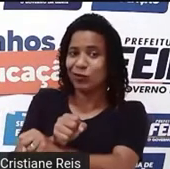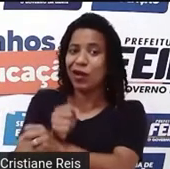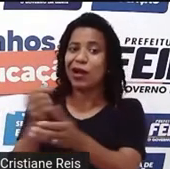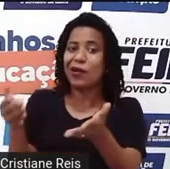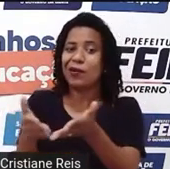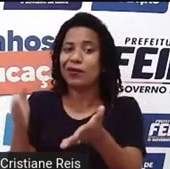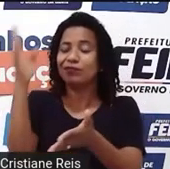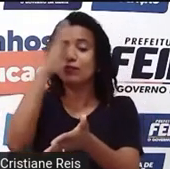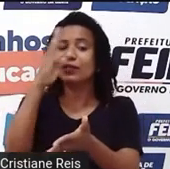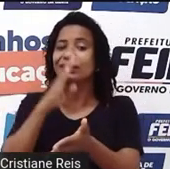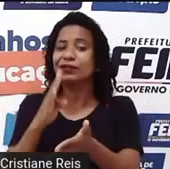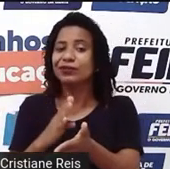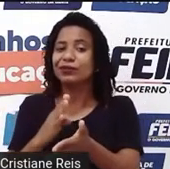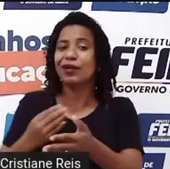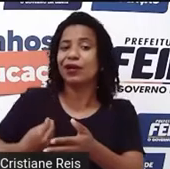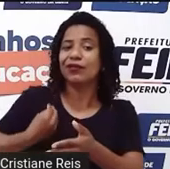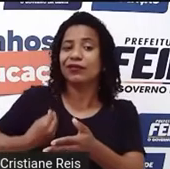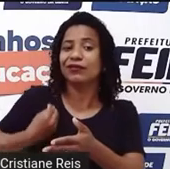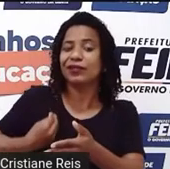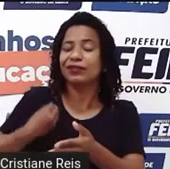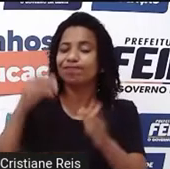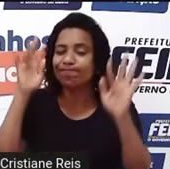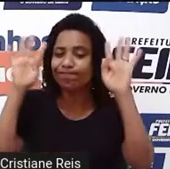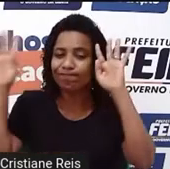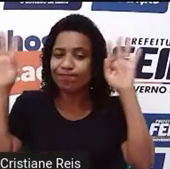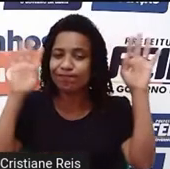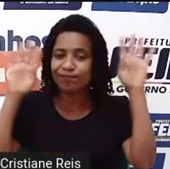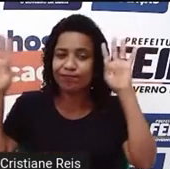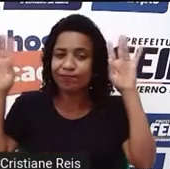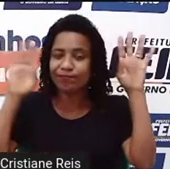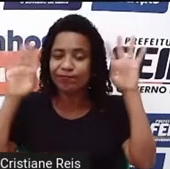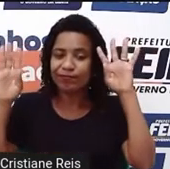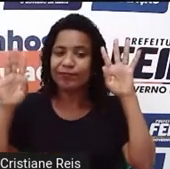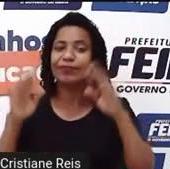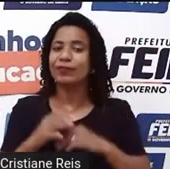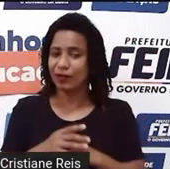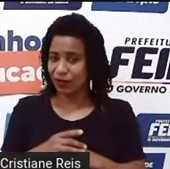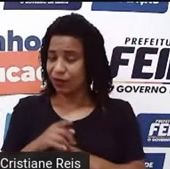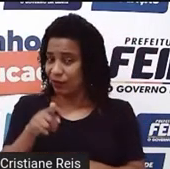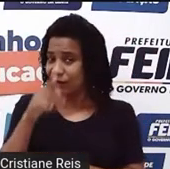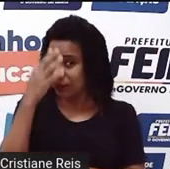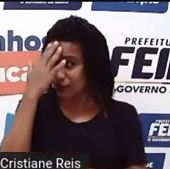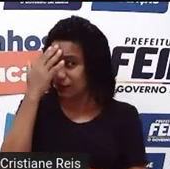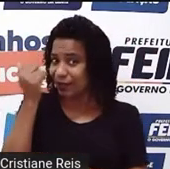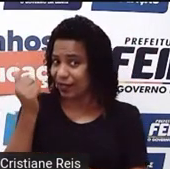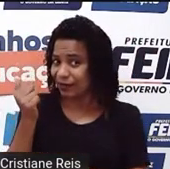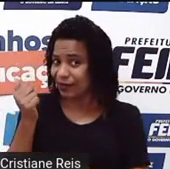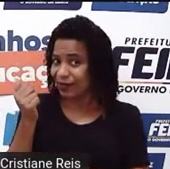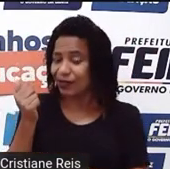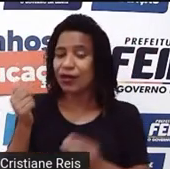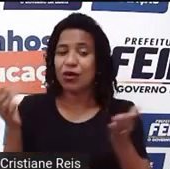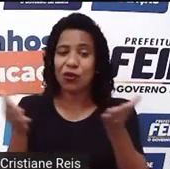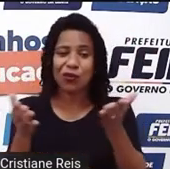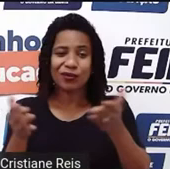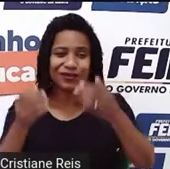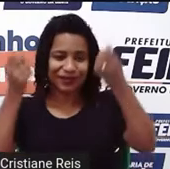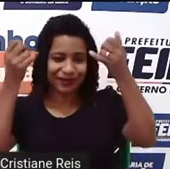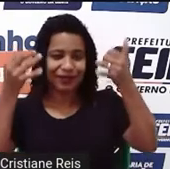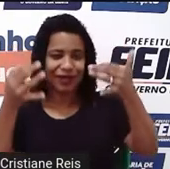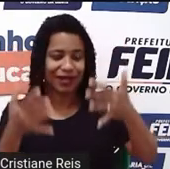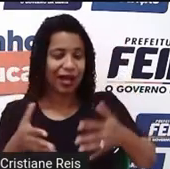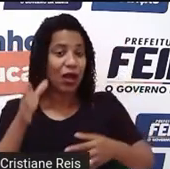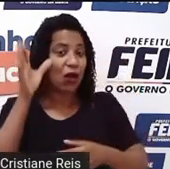brasileiro. Did you know? Você sabia? Trago para vocês aqui hoje algumas curiosidades.